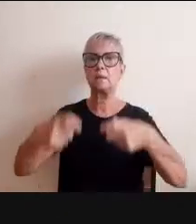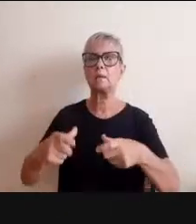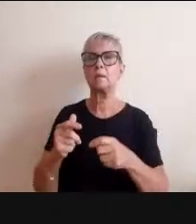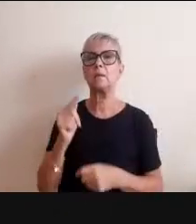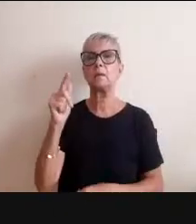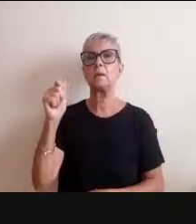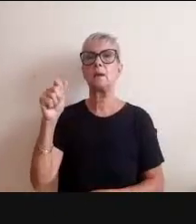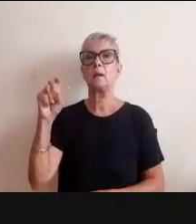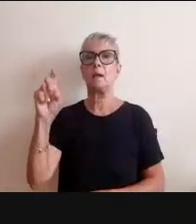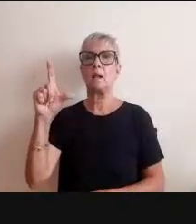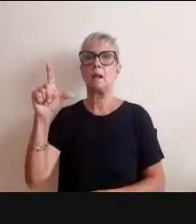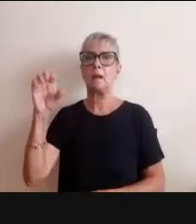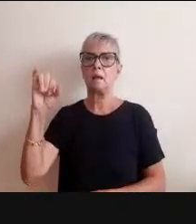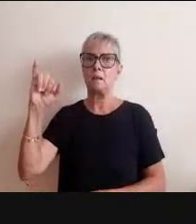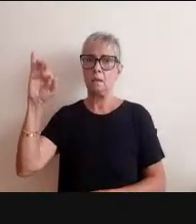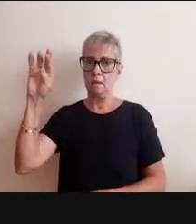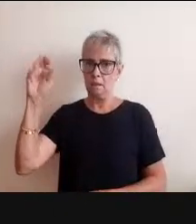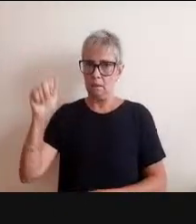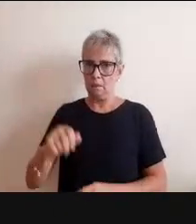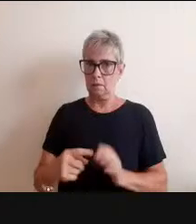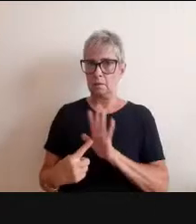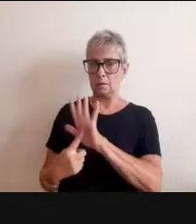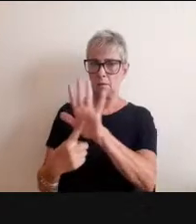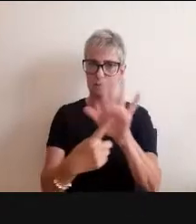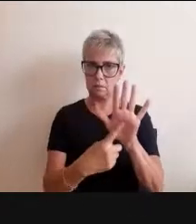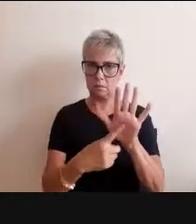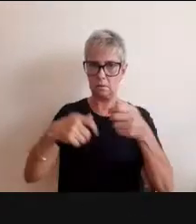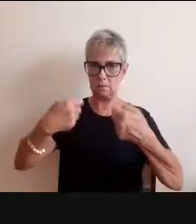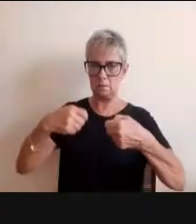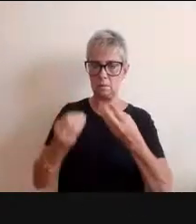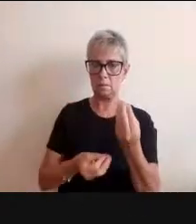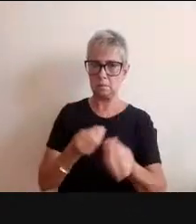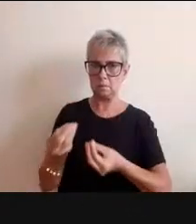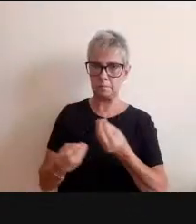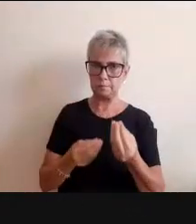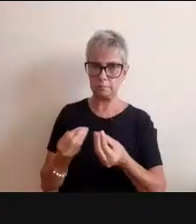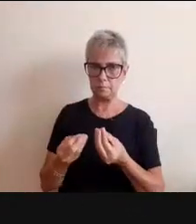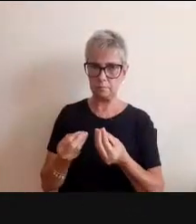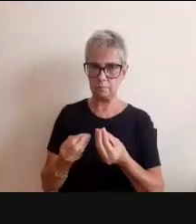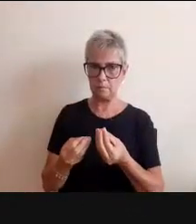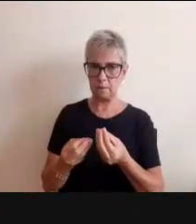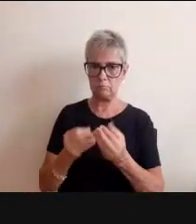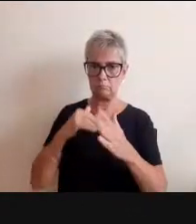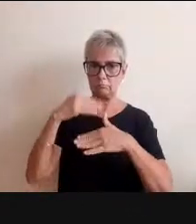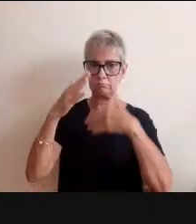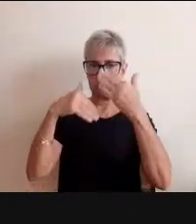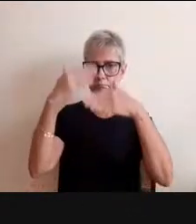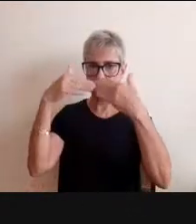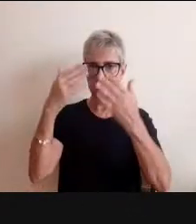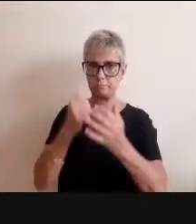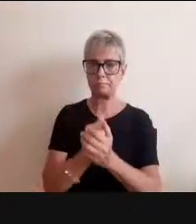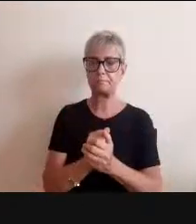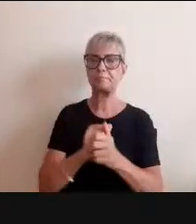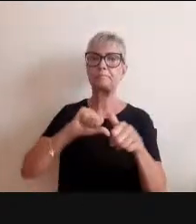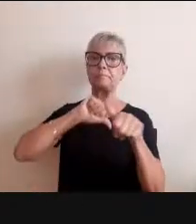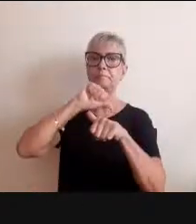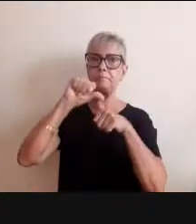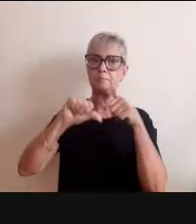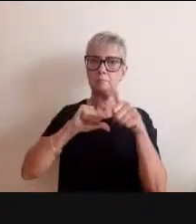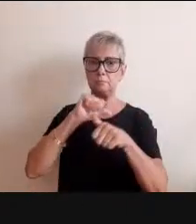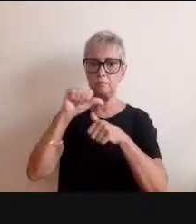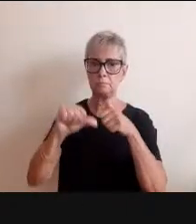a gente está percebendo uma necessidade de construção mais